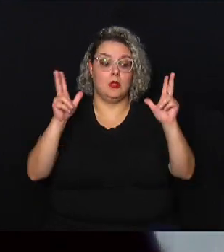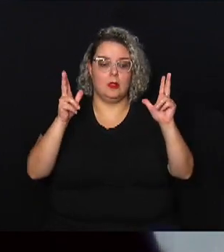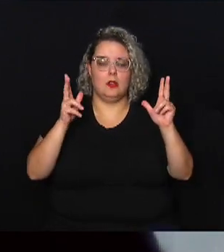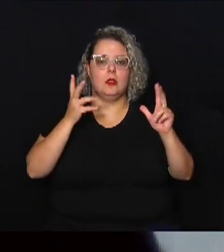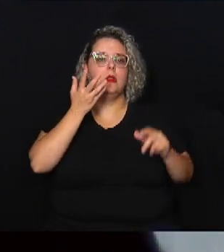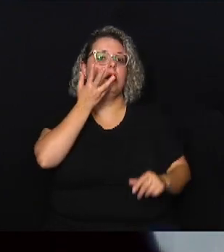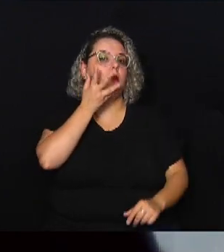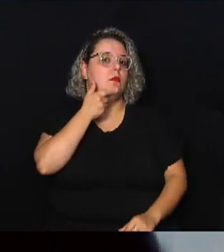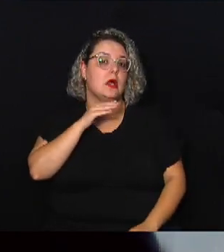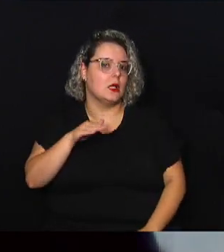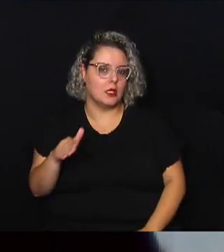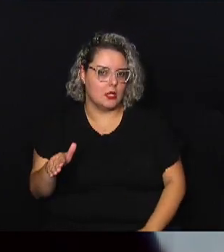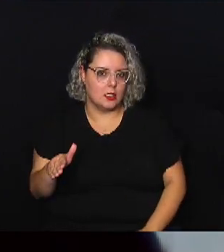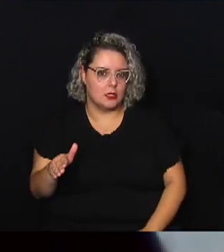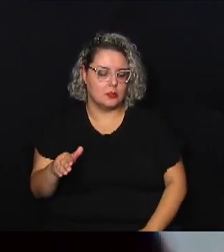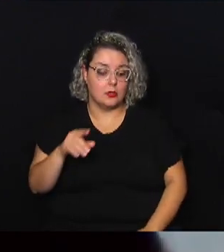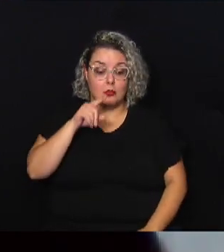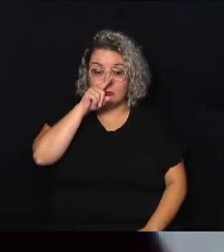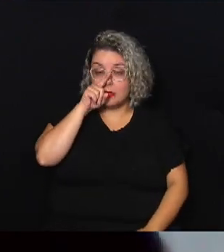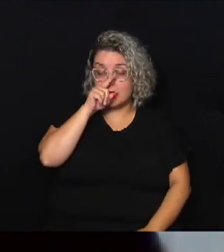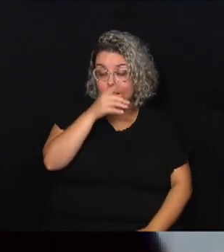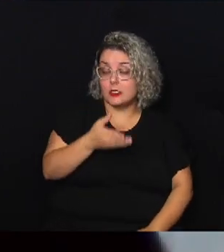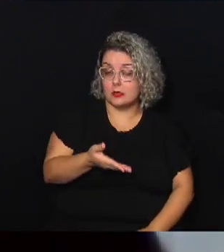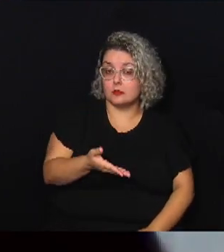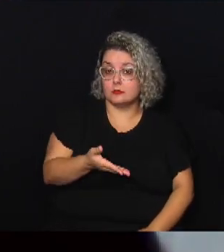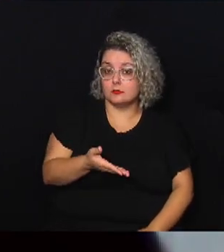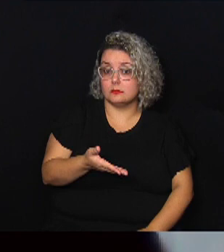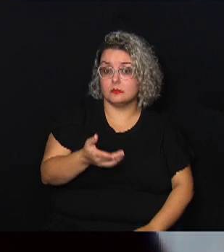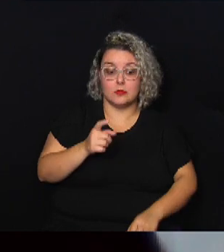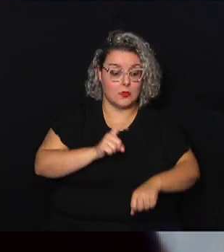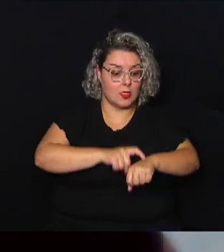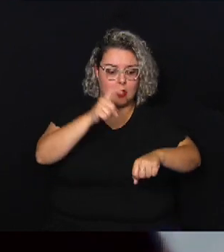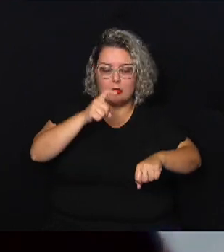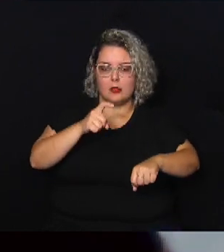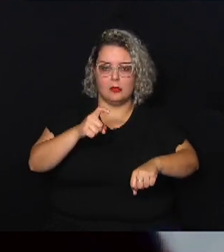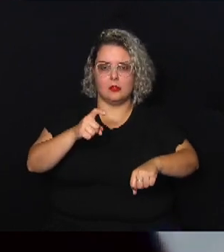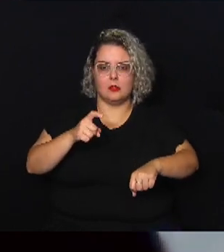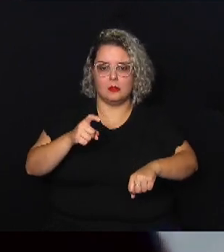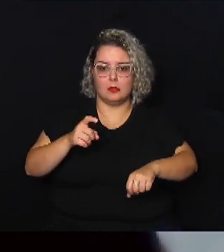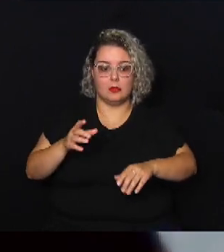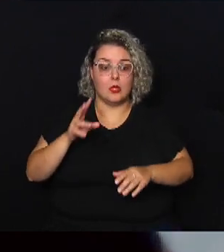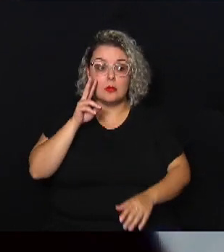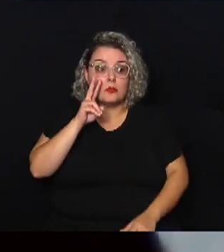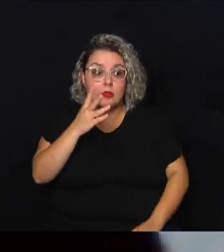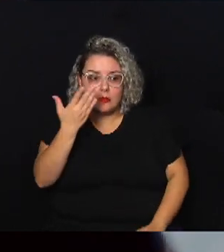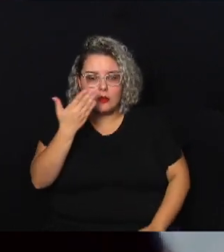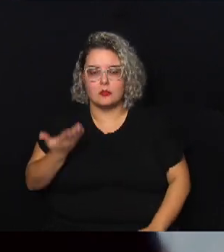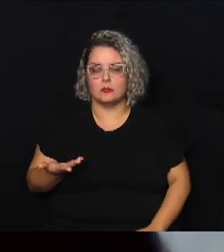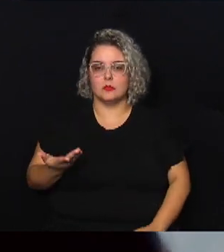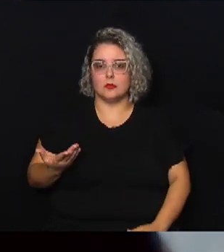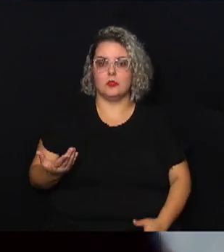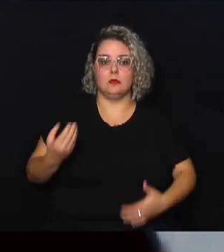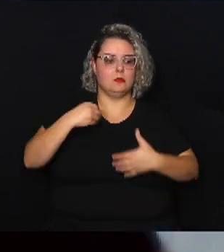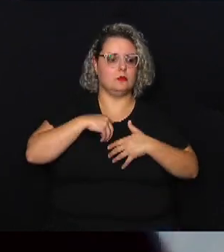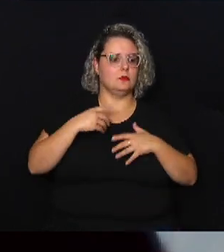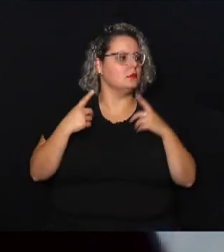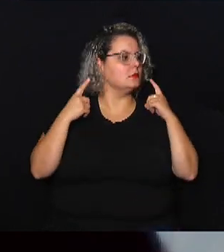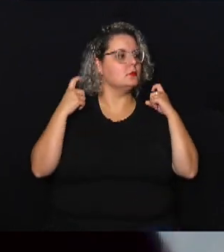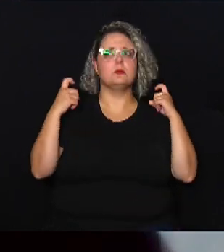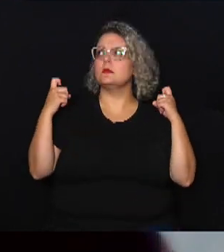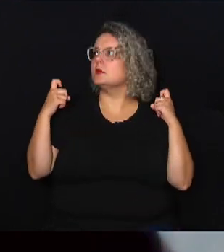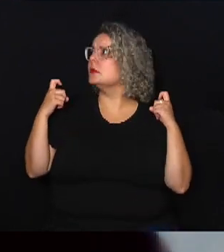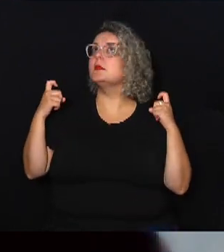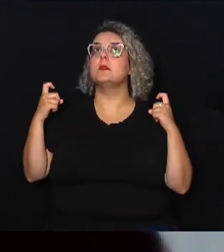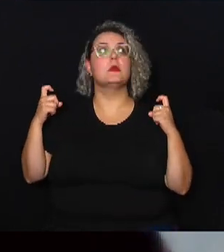sobre perigo mesmo na hora que ela não esteja bem então é intuitivo que o sistema de sonorização